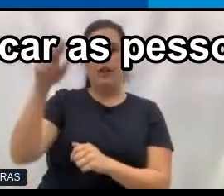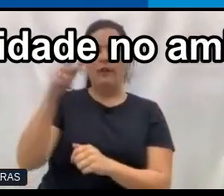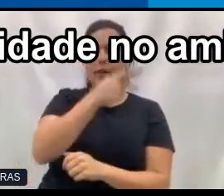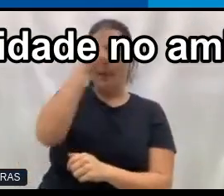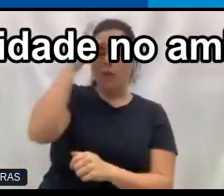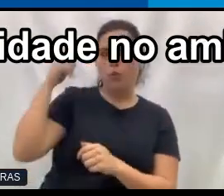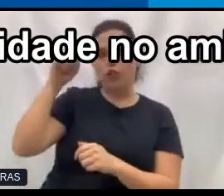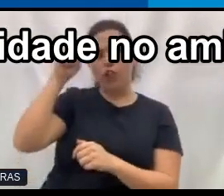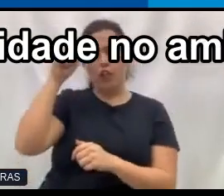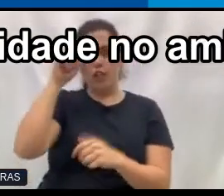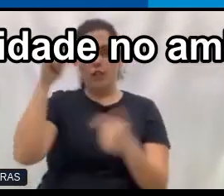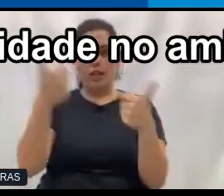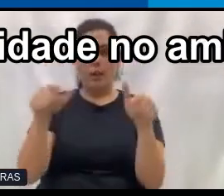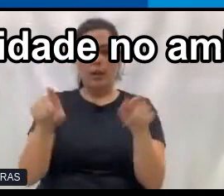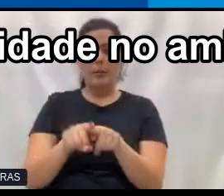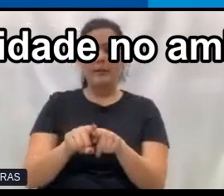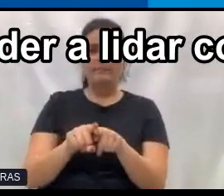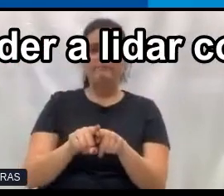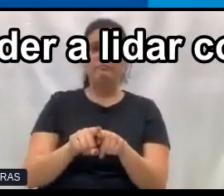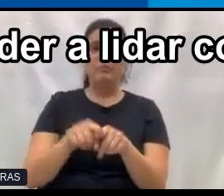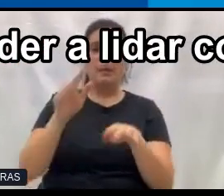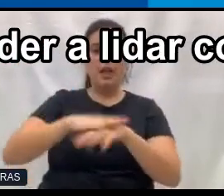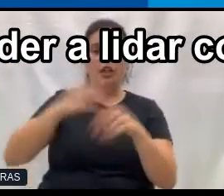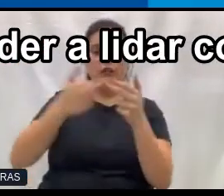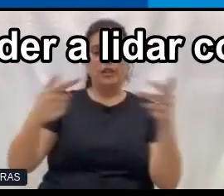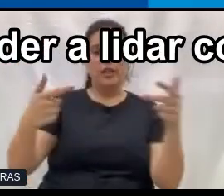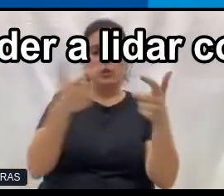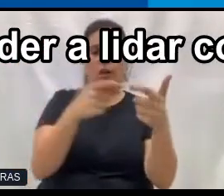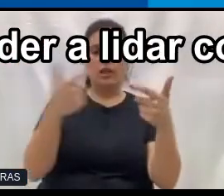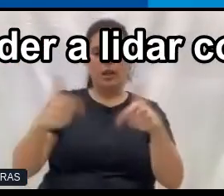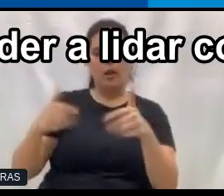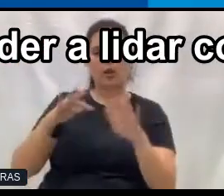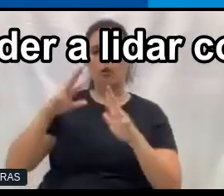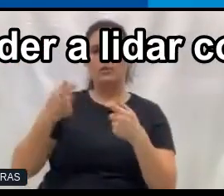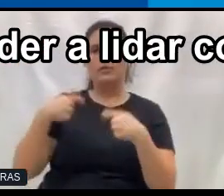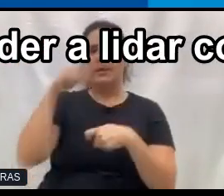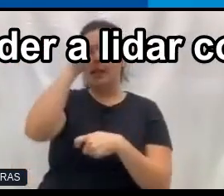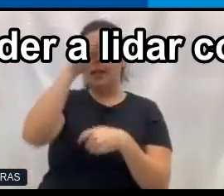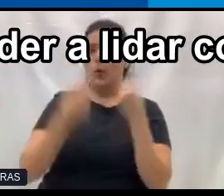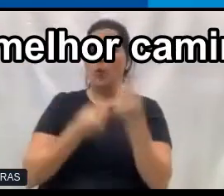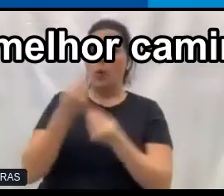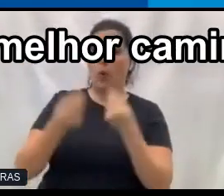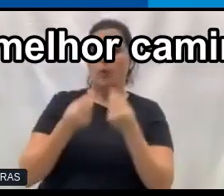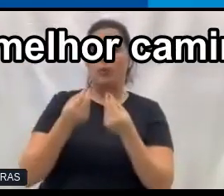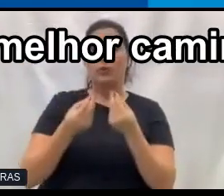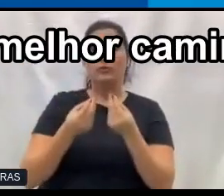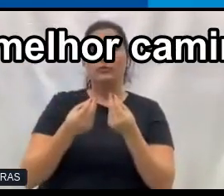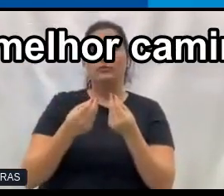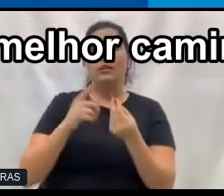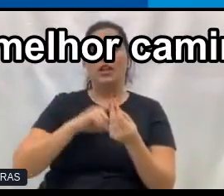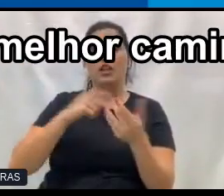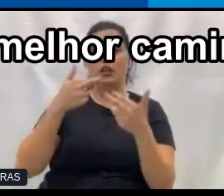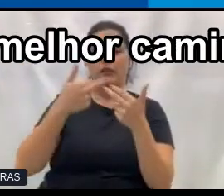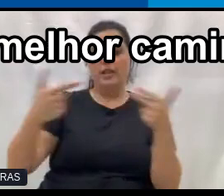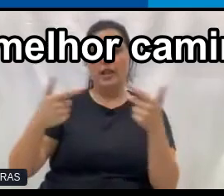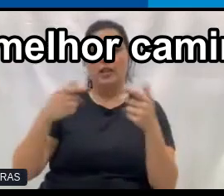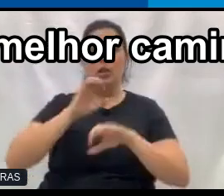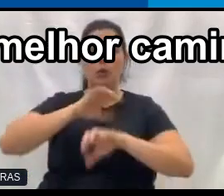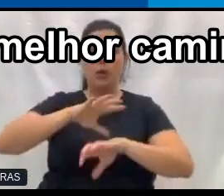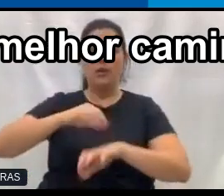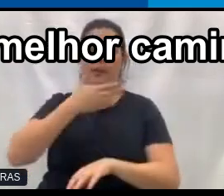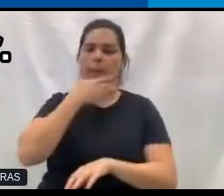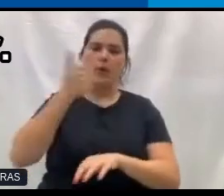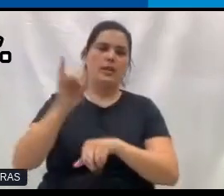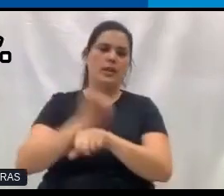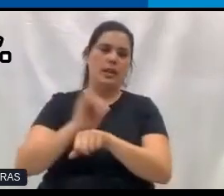a dia. Porque se a gente vai ter mais diversidade no ambiente de trabalho, todo mundo precisa aprender a lidar com isso. Educação é sempre o melhor caminho.